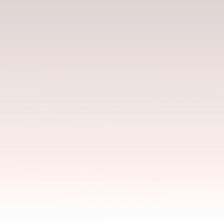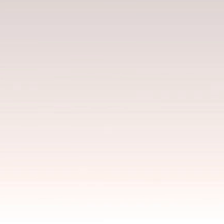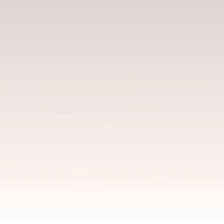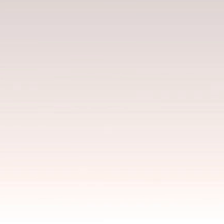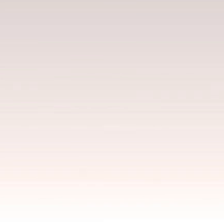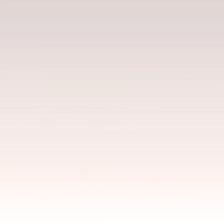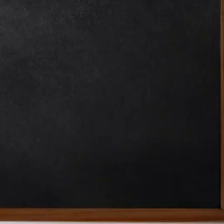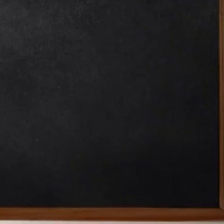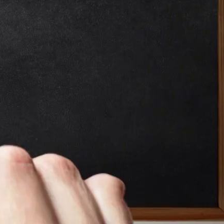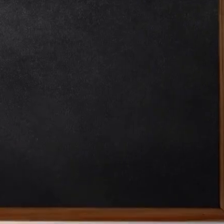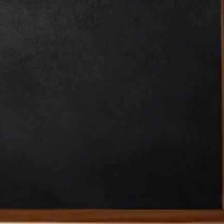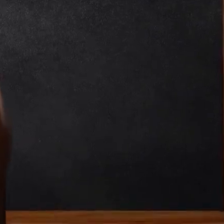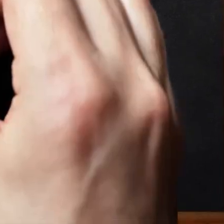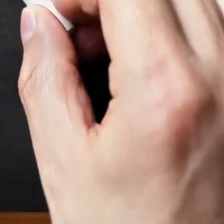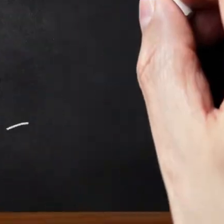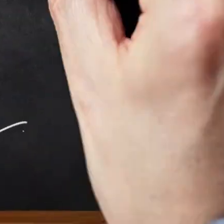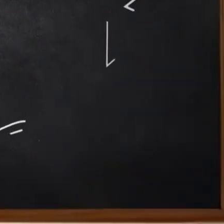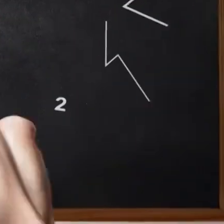Tchau.